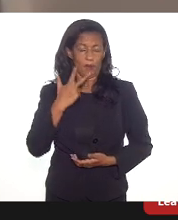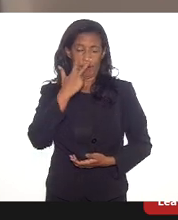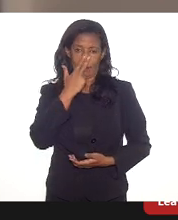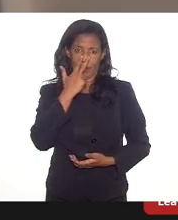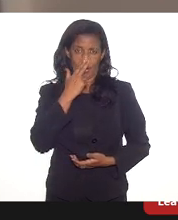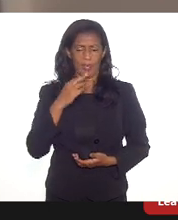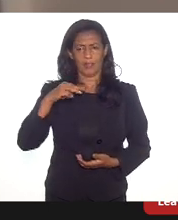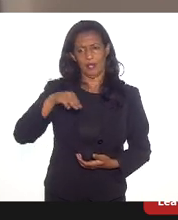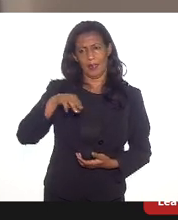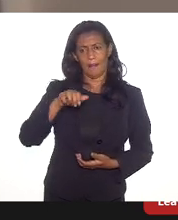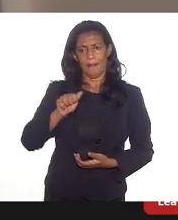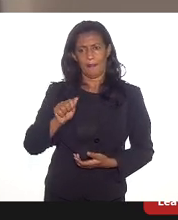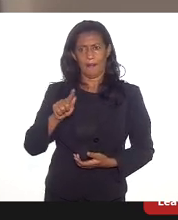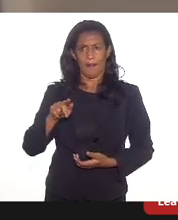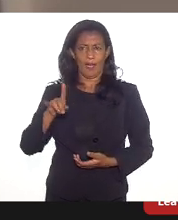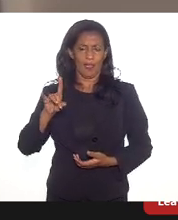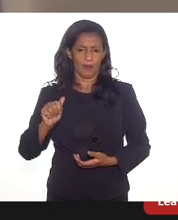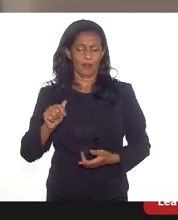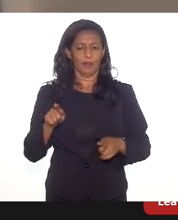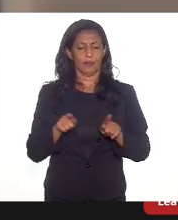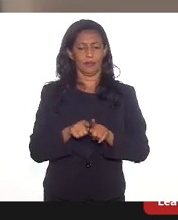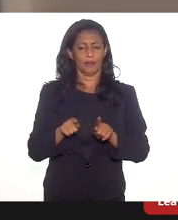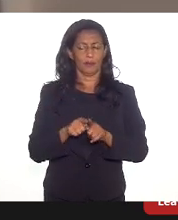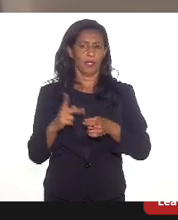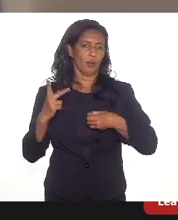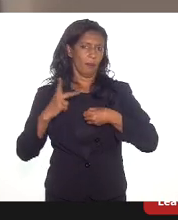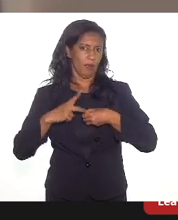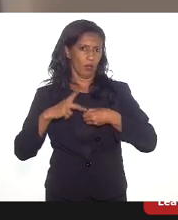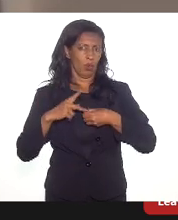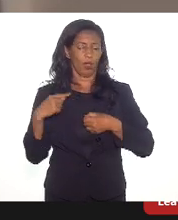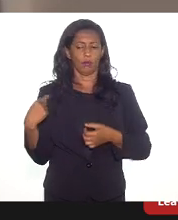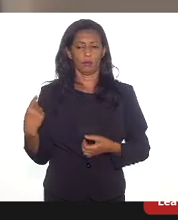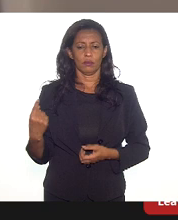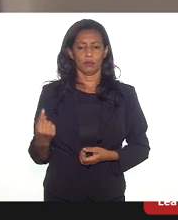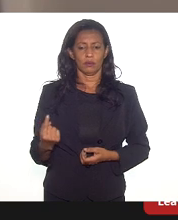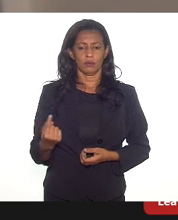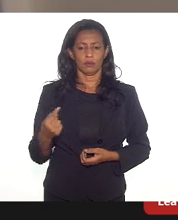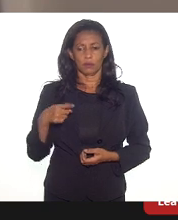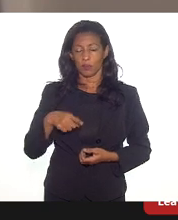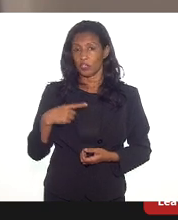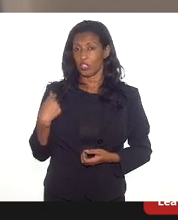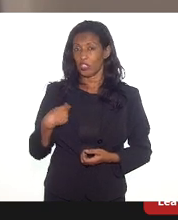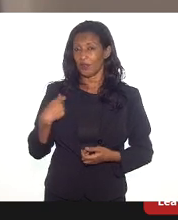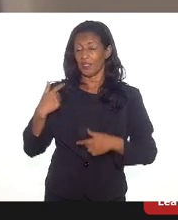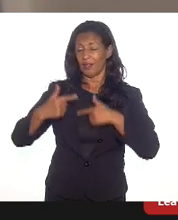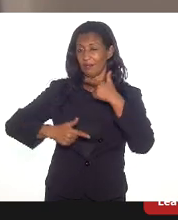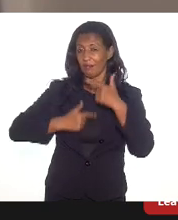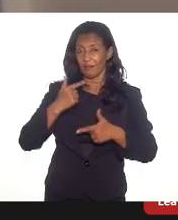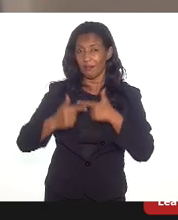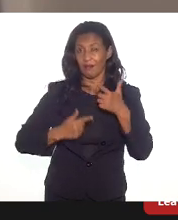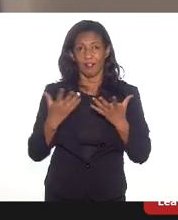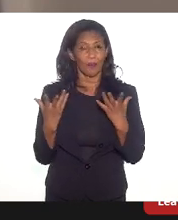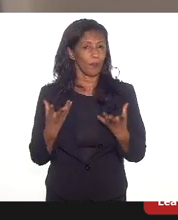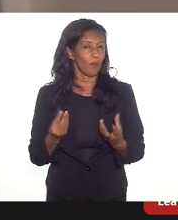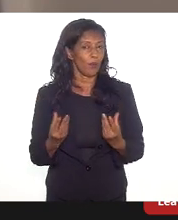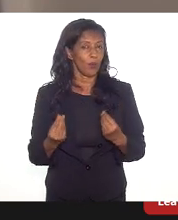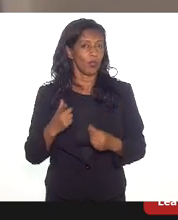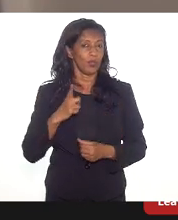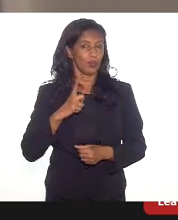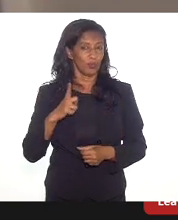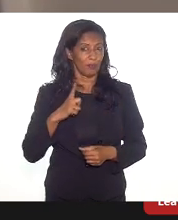Magda também, que é especialista em petróleo que está conosco aqui, nós vamos ter que brigar muito para ter uma